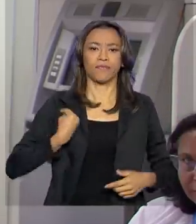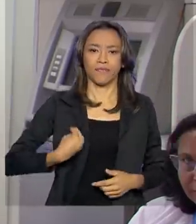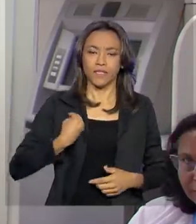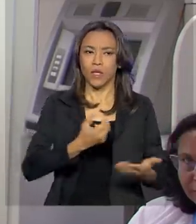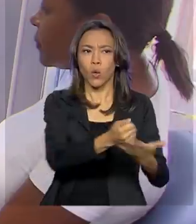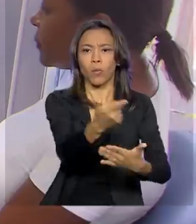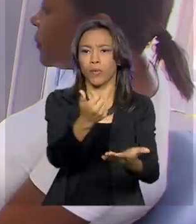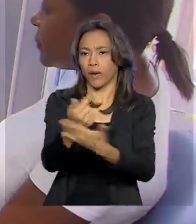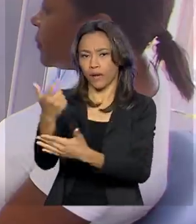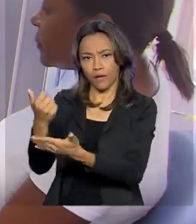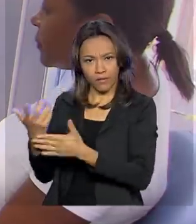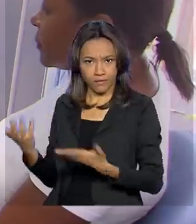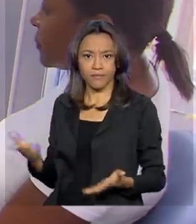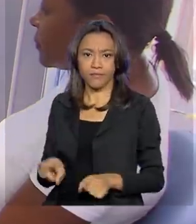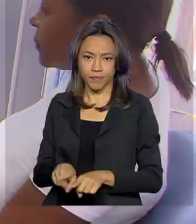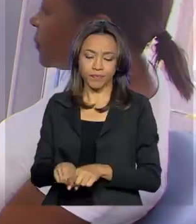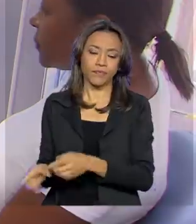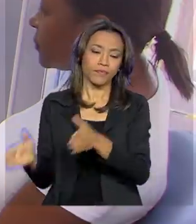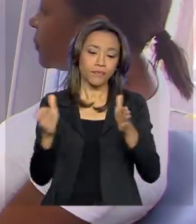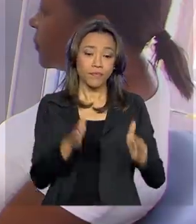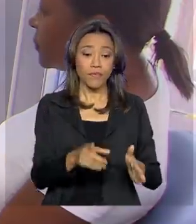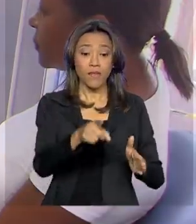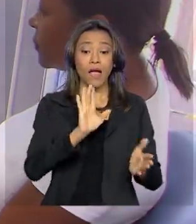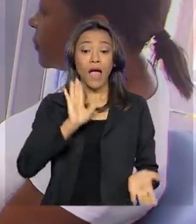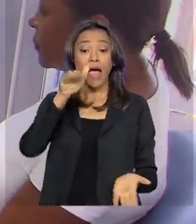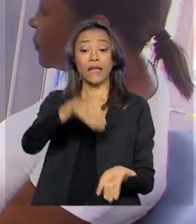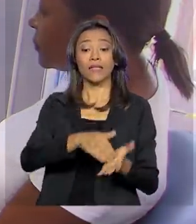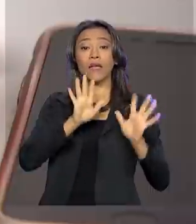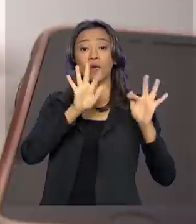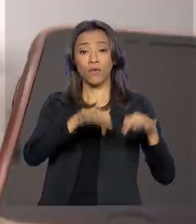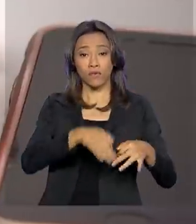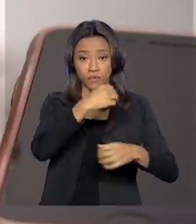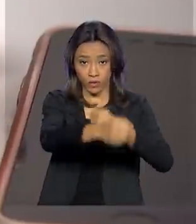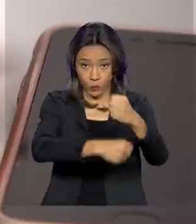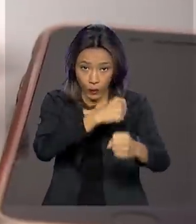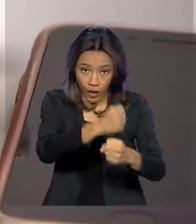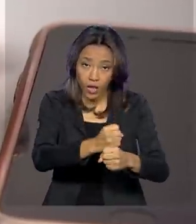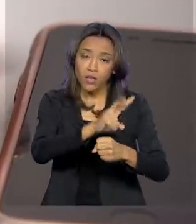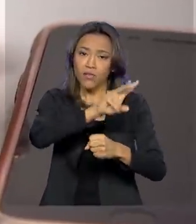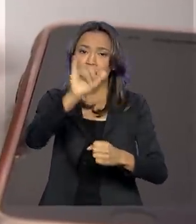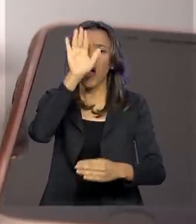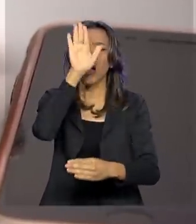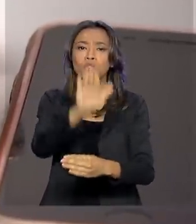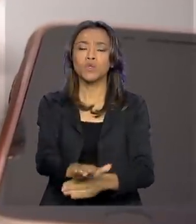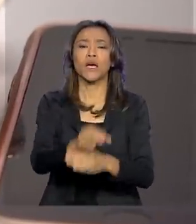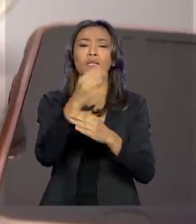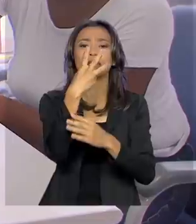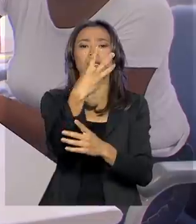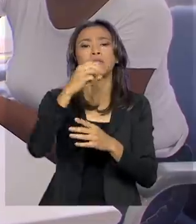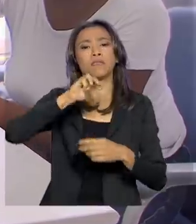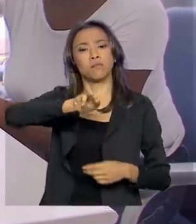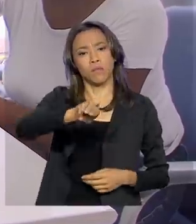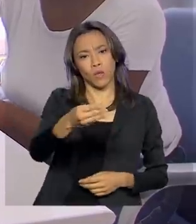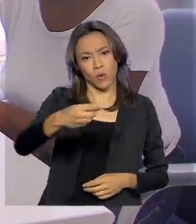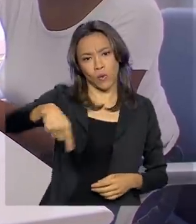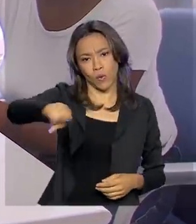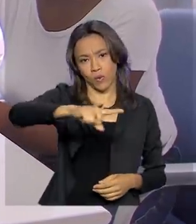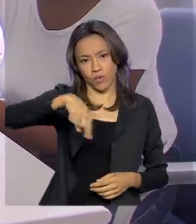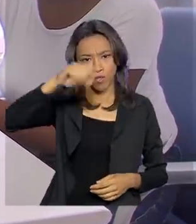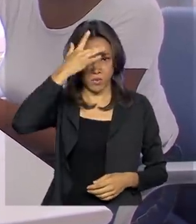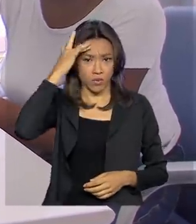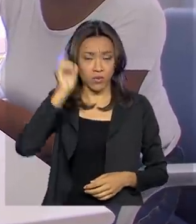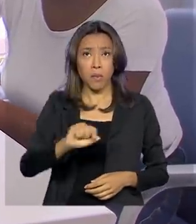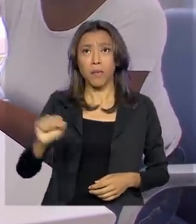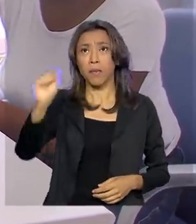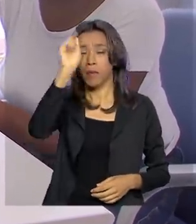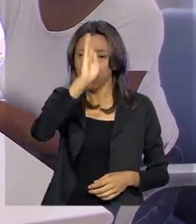Até o final do ano, a campanha Você no Azul vai ajudar cerca de 3 milhões de clientes em todo o